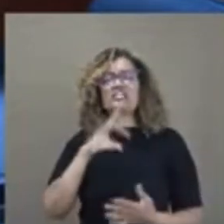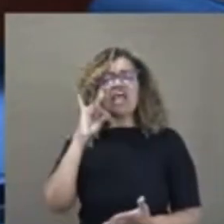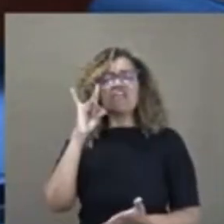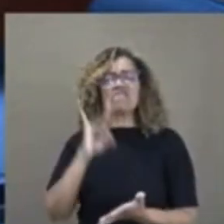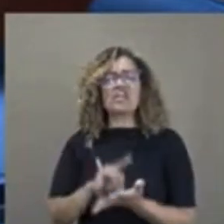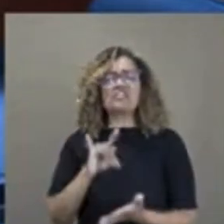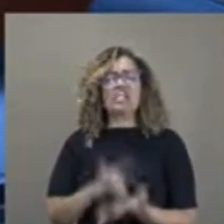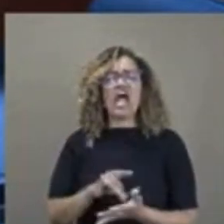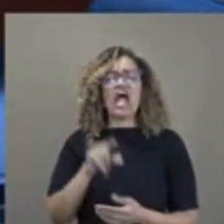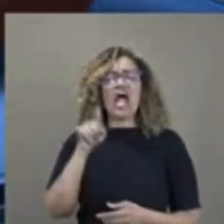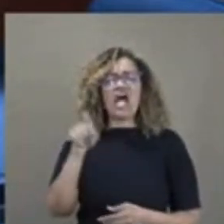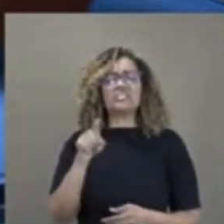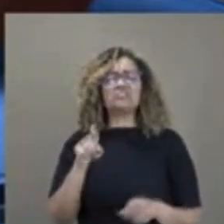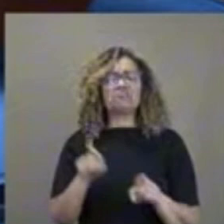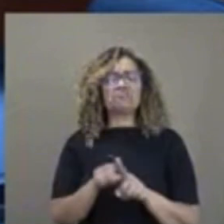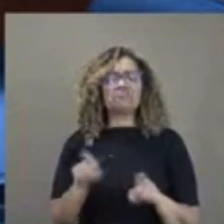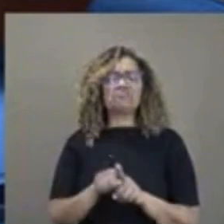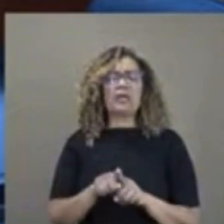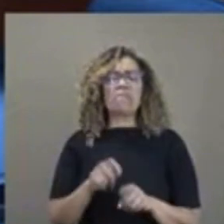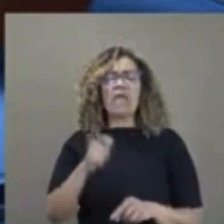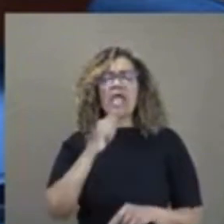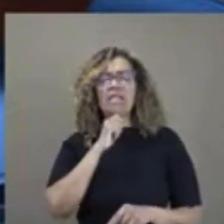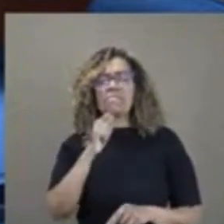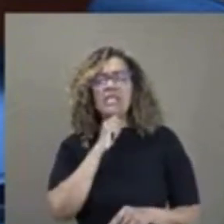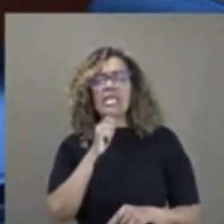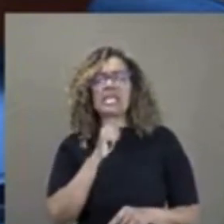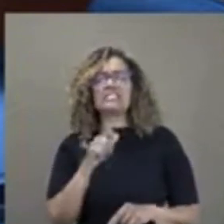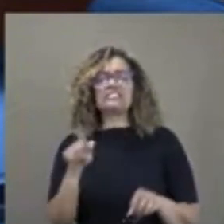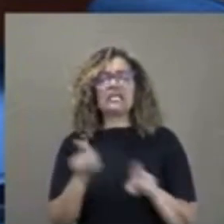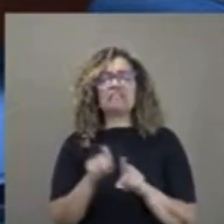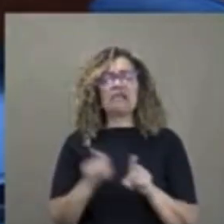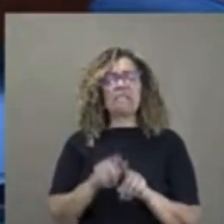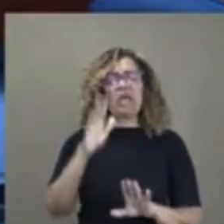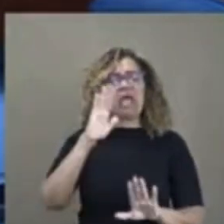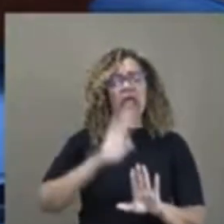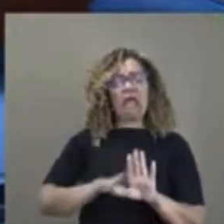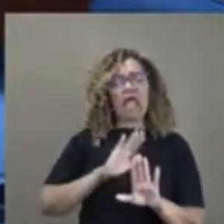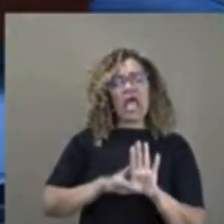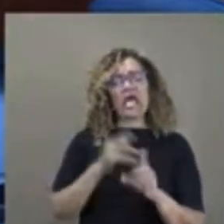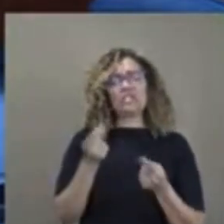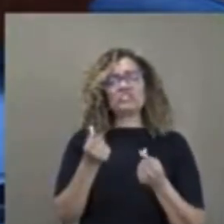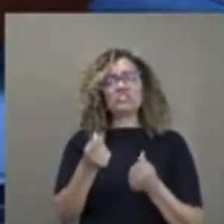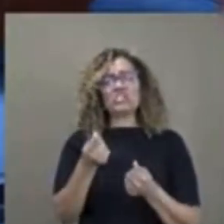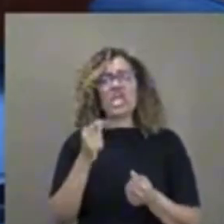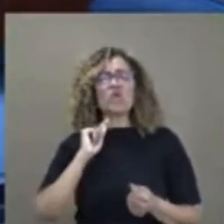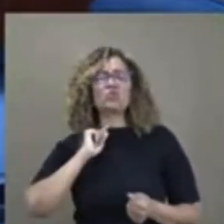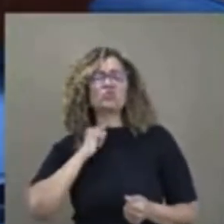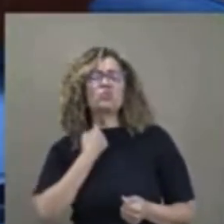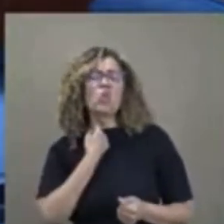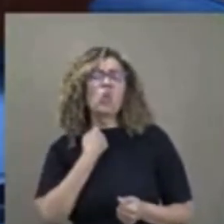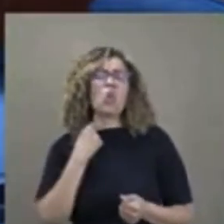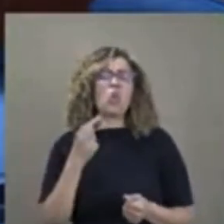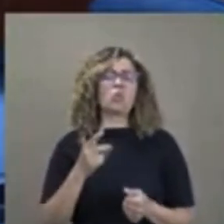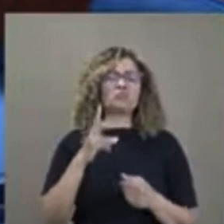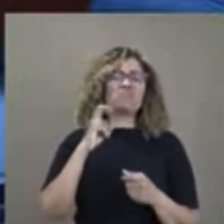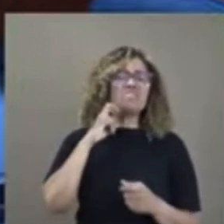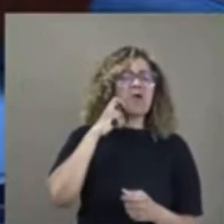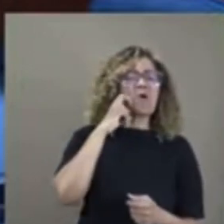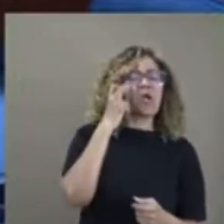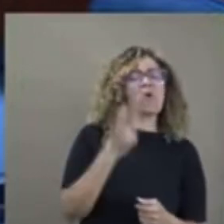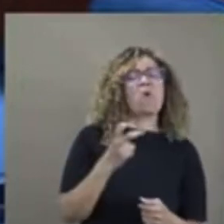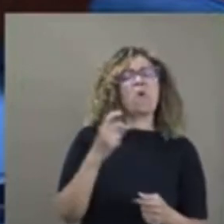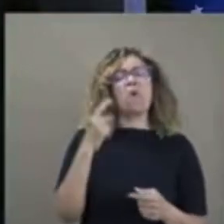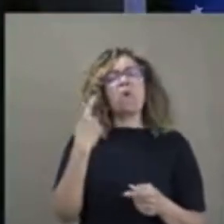ofende a grande imprensa patrocinada com dinheiro sujo, com dinheiro vergonhoso, com dinheiro que